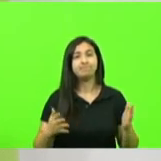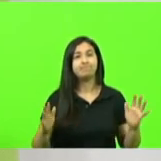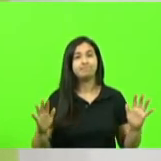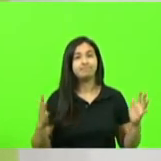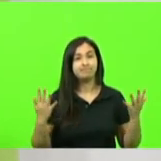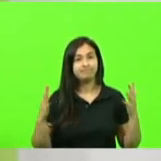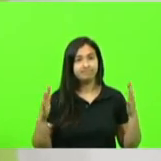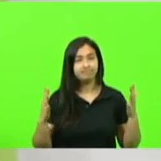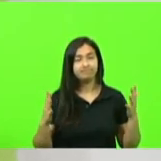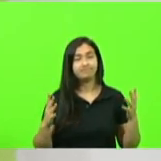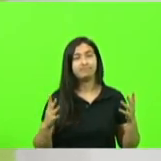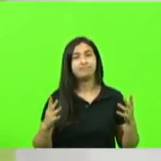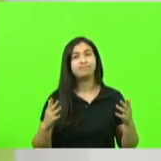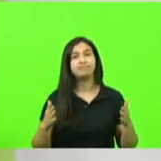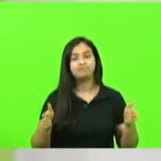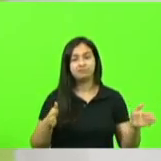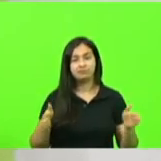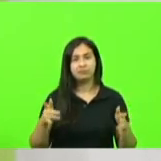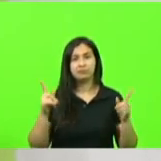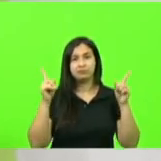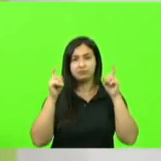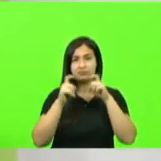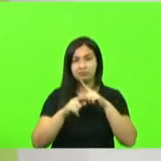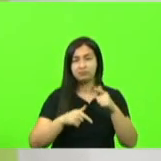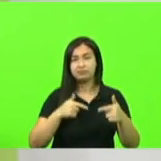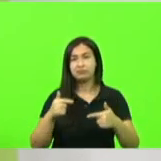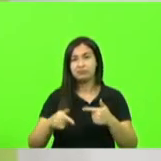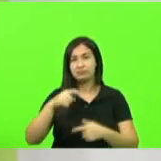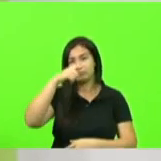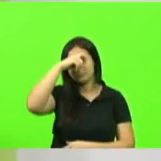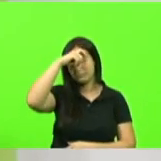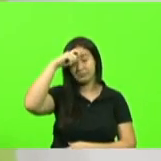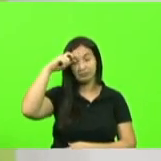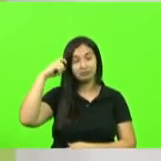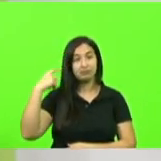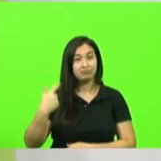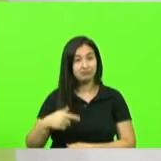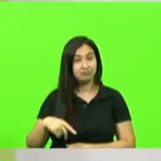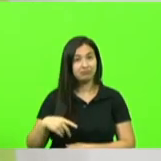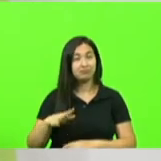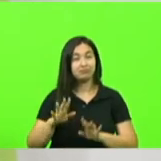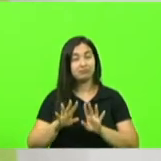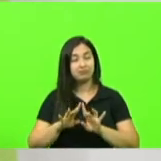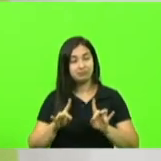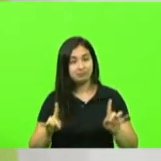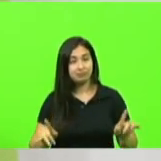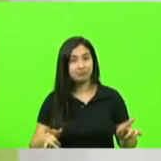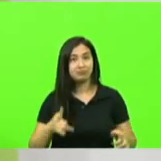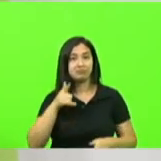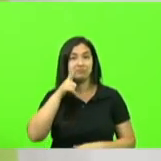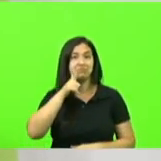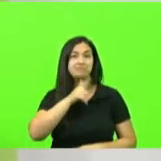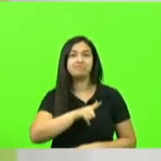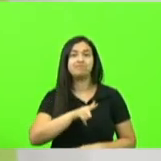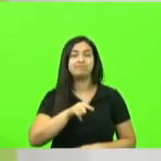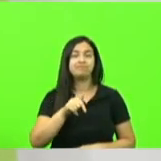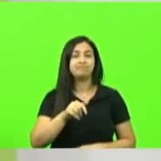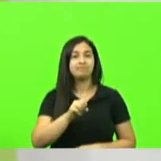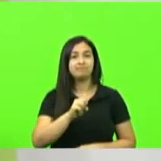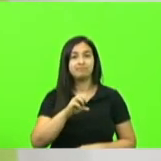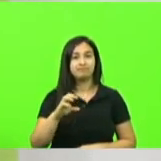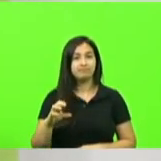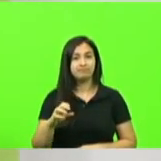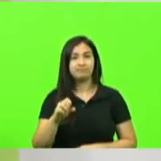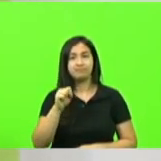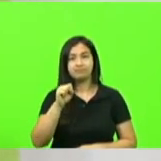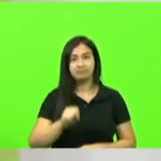passamos dificuldades foi um trabalho árduo mas é uma grande conquista para o estado de Santa Catarina uma grande conquista para o